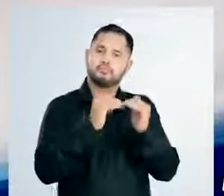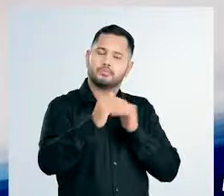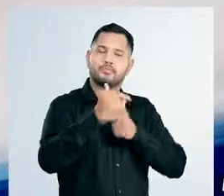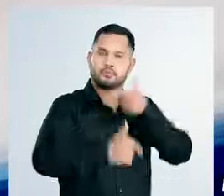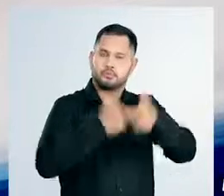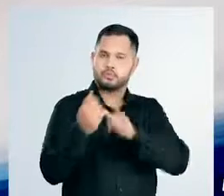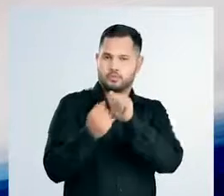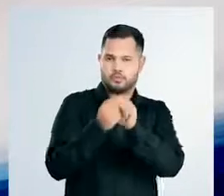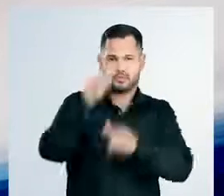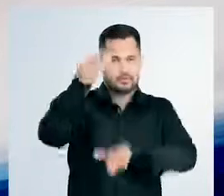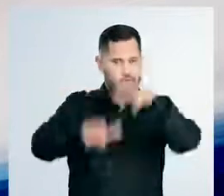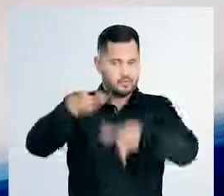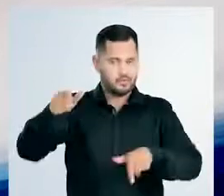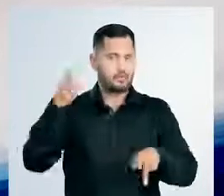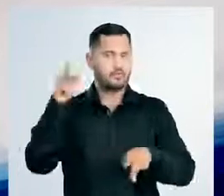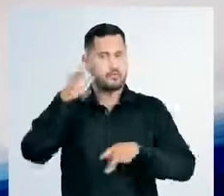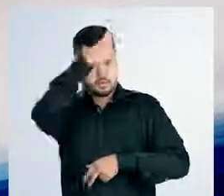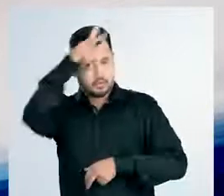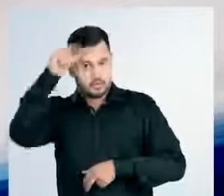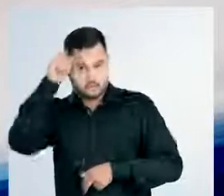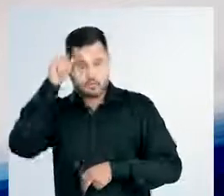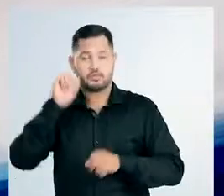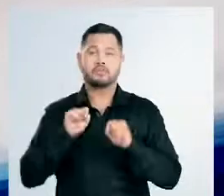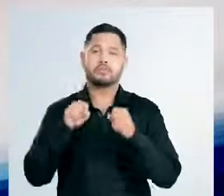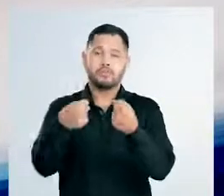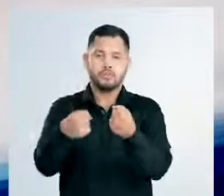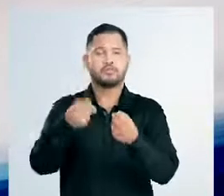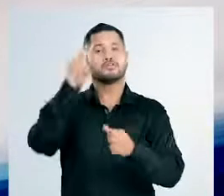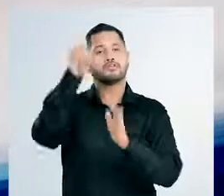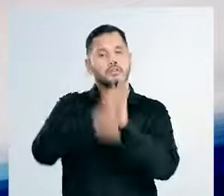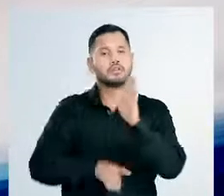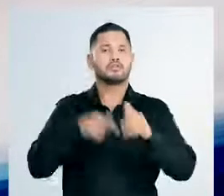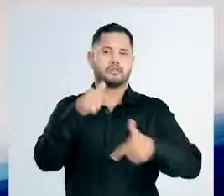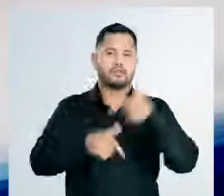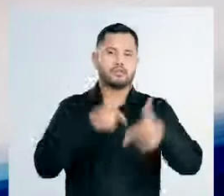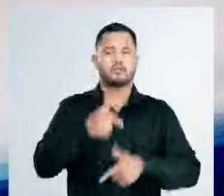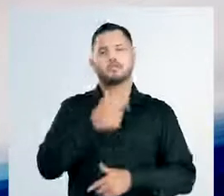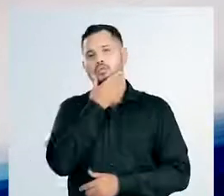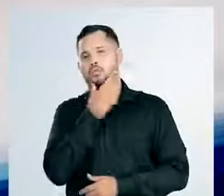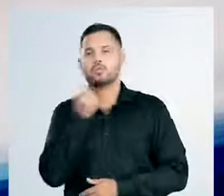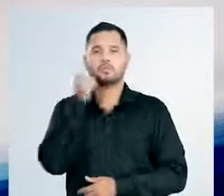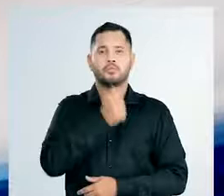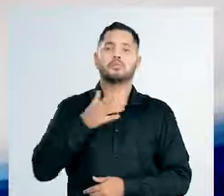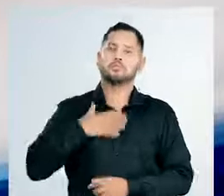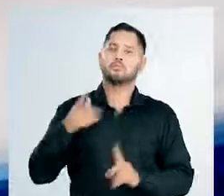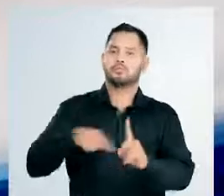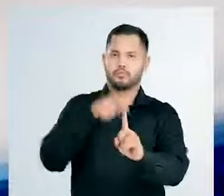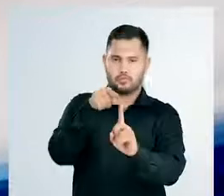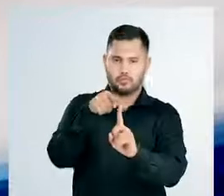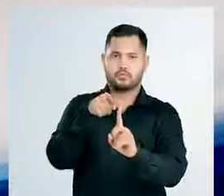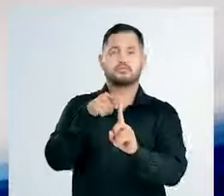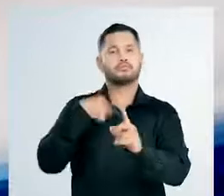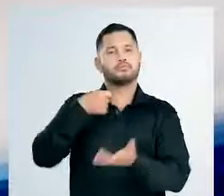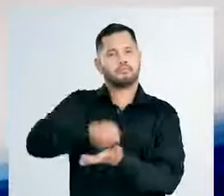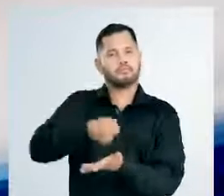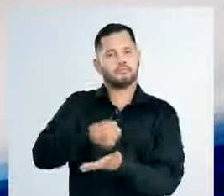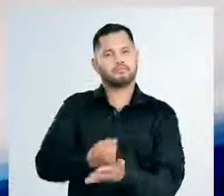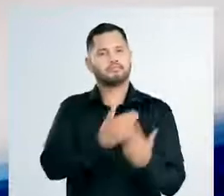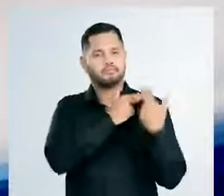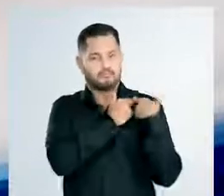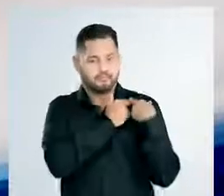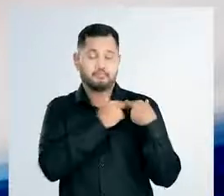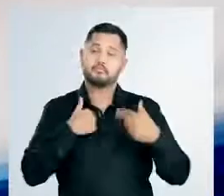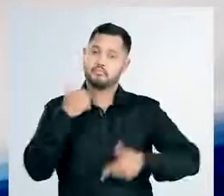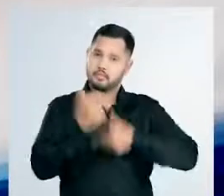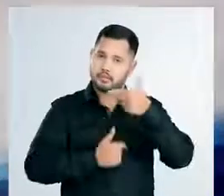é a minha missão, minha obrigação. Meu trabalho é para trazer empregos, oportunidades e a esperança de